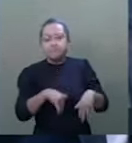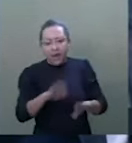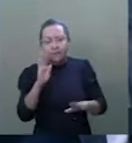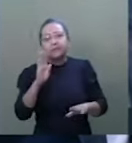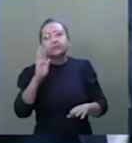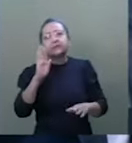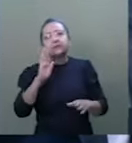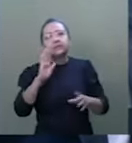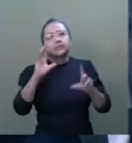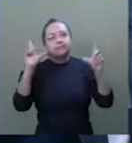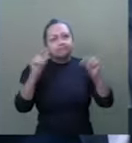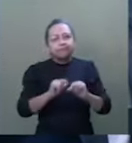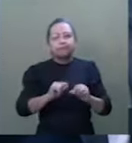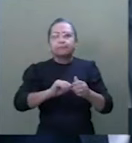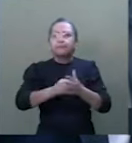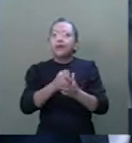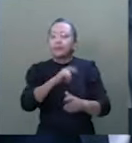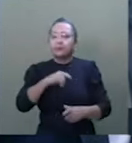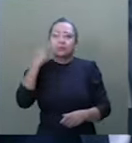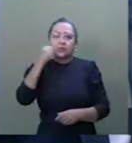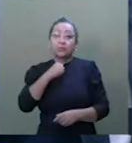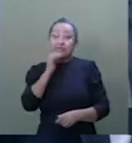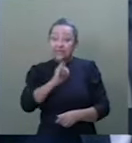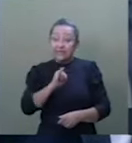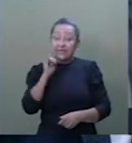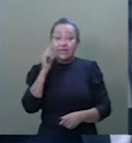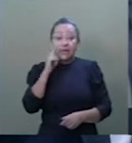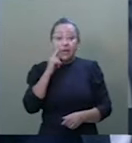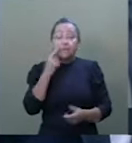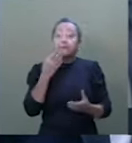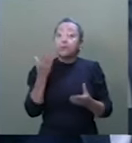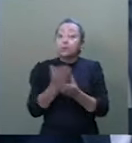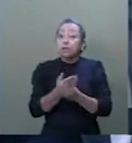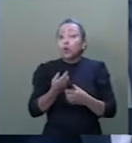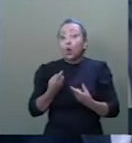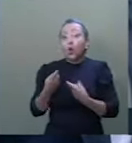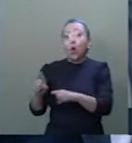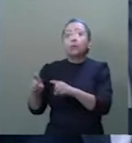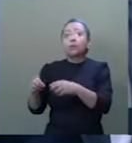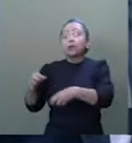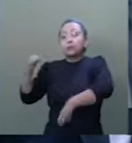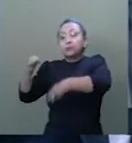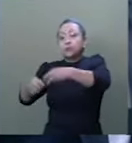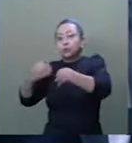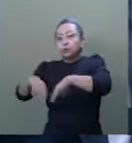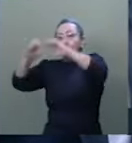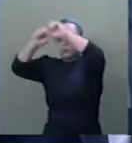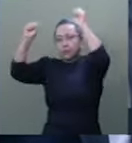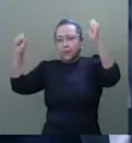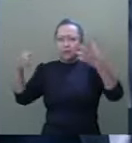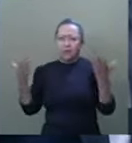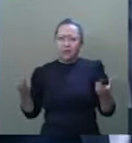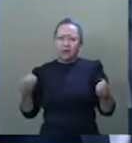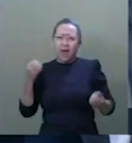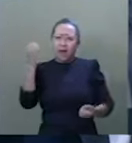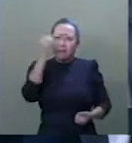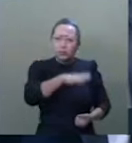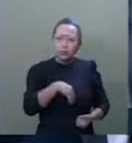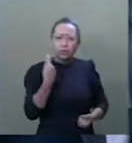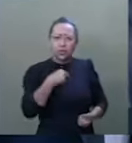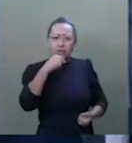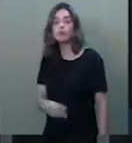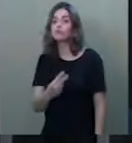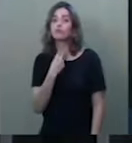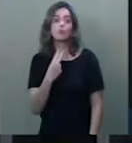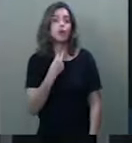senadores em cima do processo contra os ministros do Supremo. Então, é um absurdo e nós temos que discutir esse assunto aqui. É o que eu